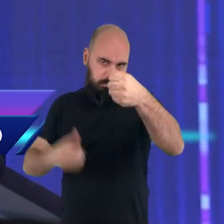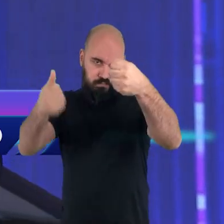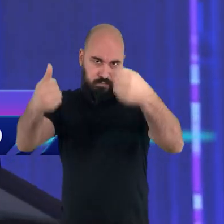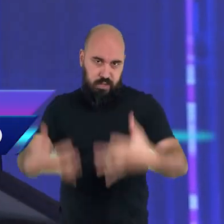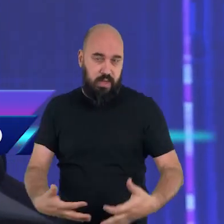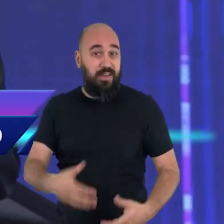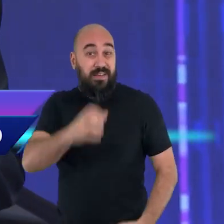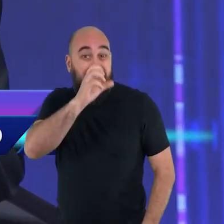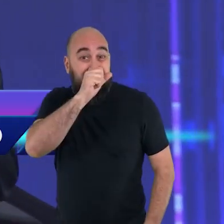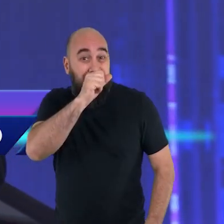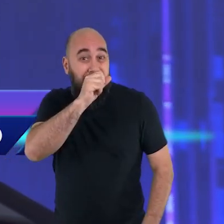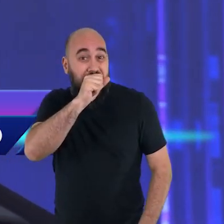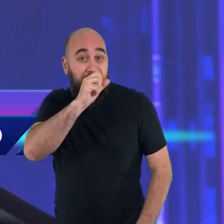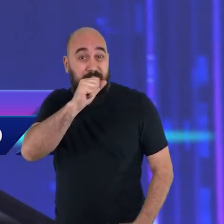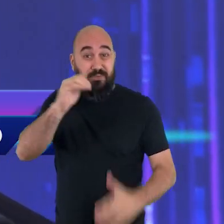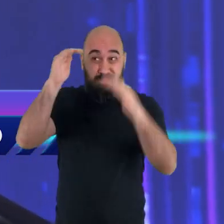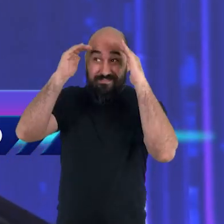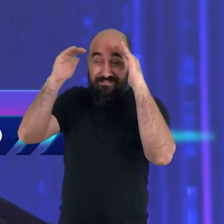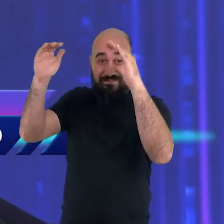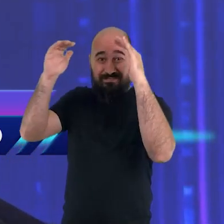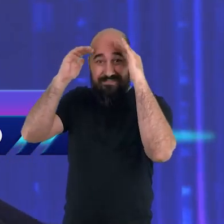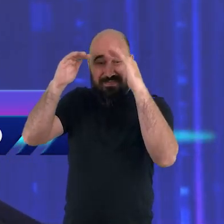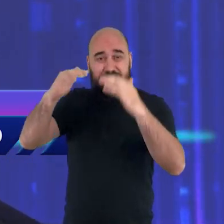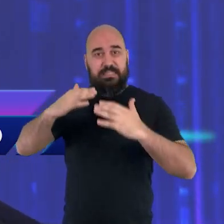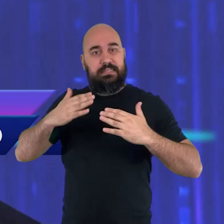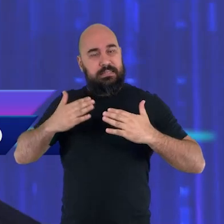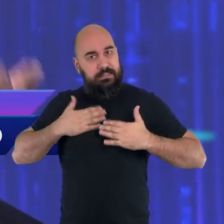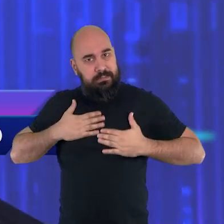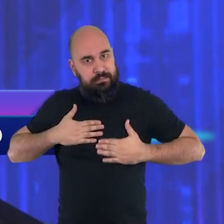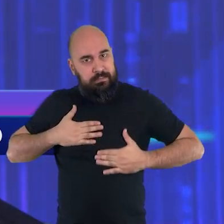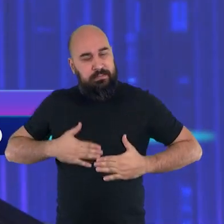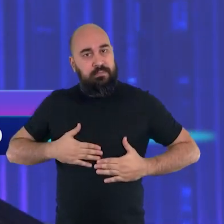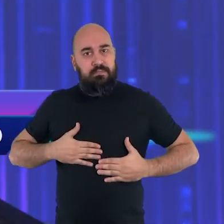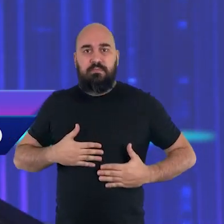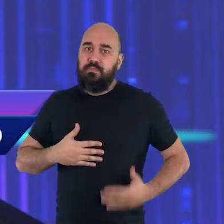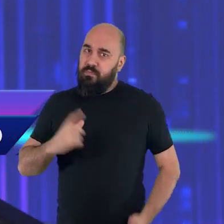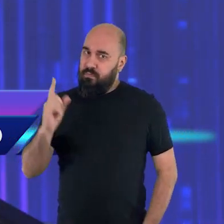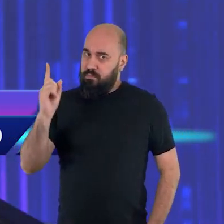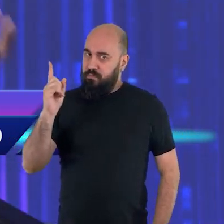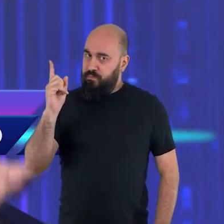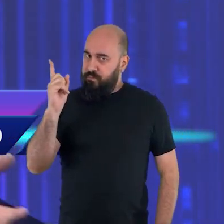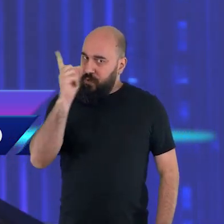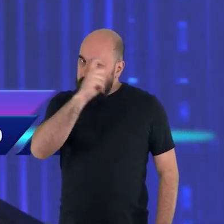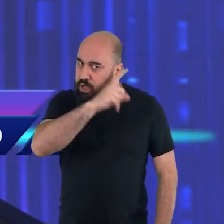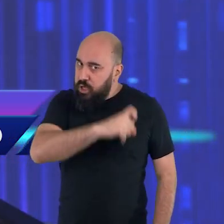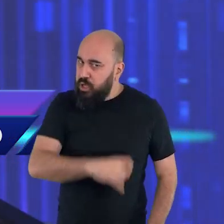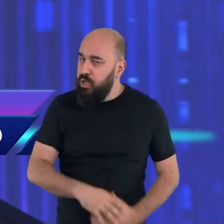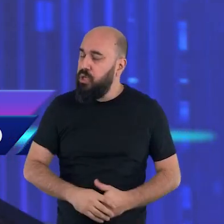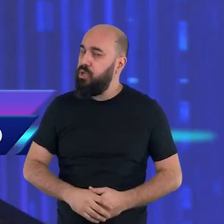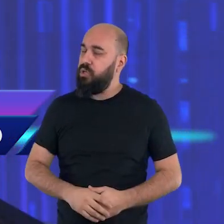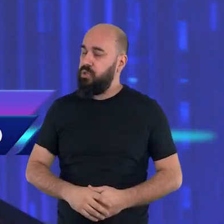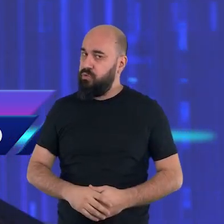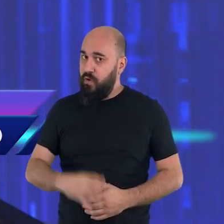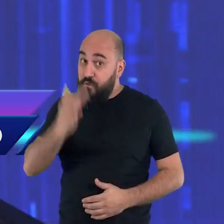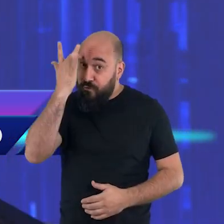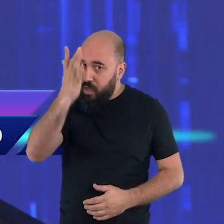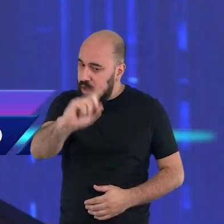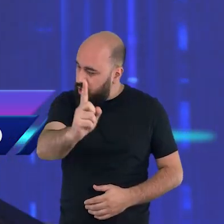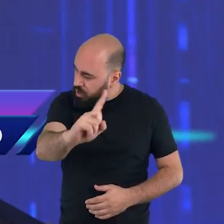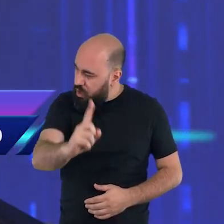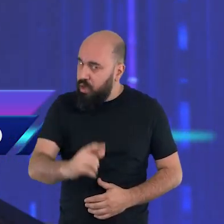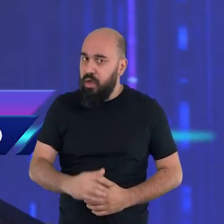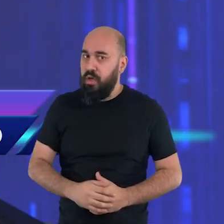é fácil guardar o sábado. Eu reconheço. É muito complicado. O mundo à nossa volta. Há situações de